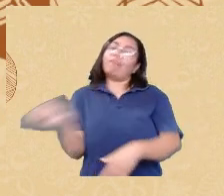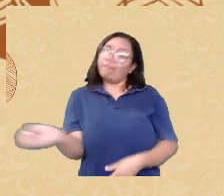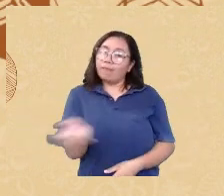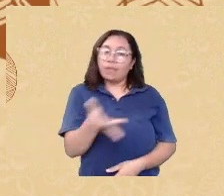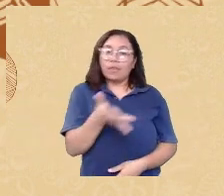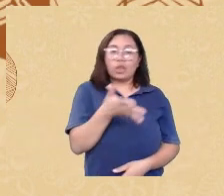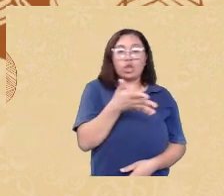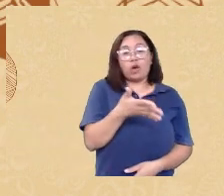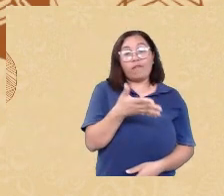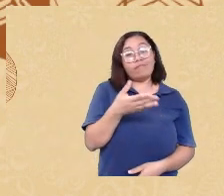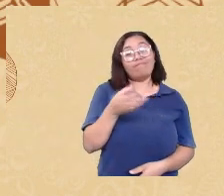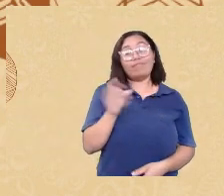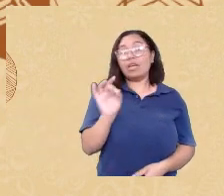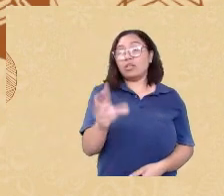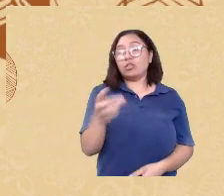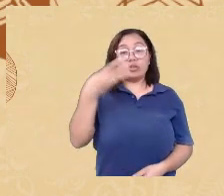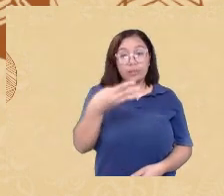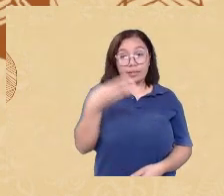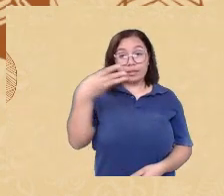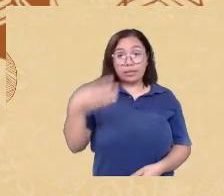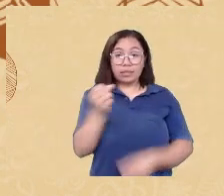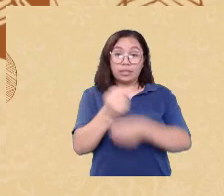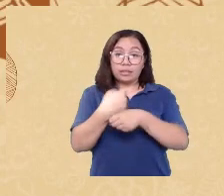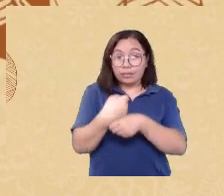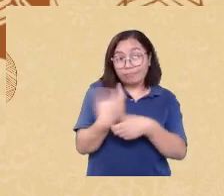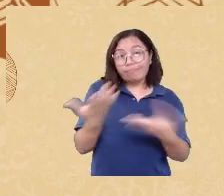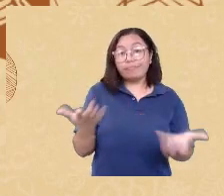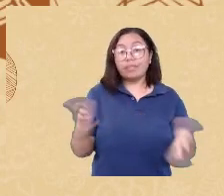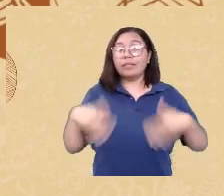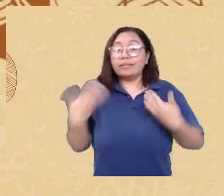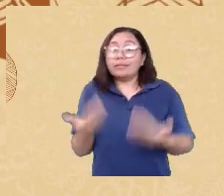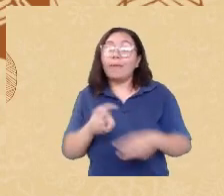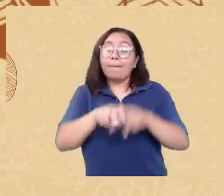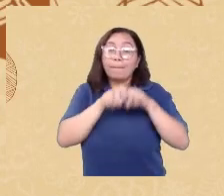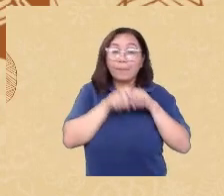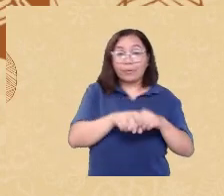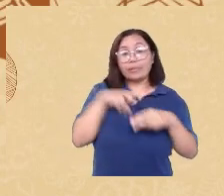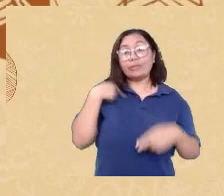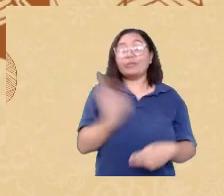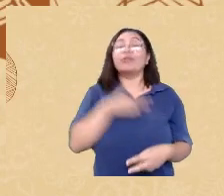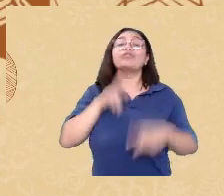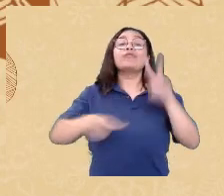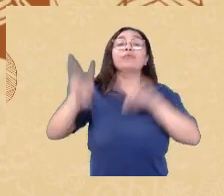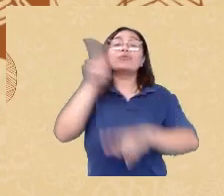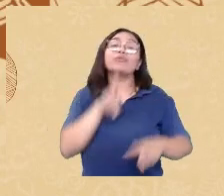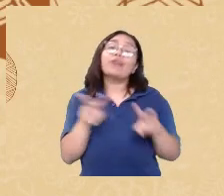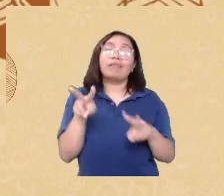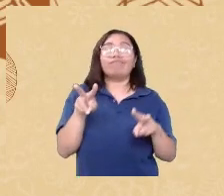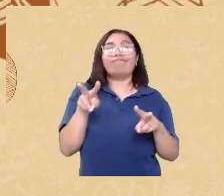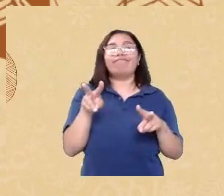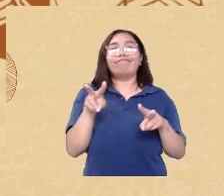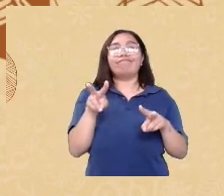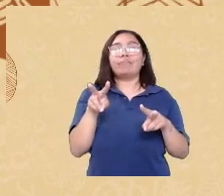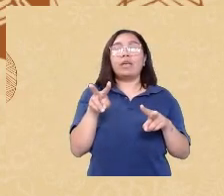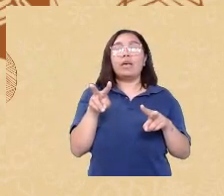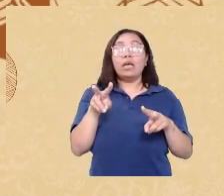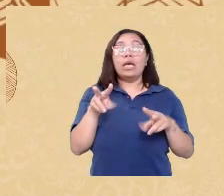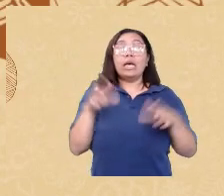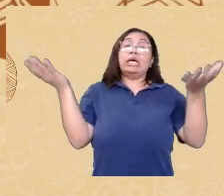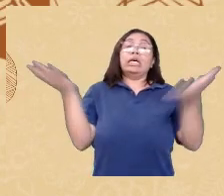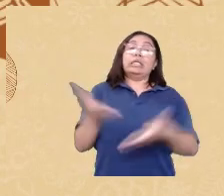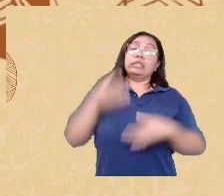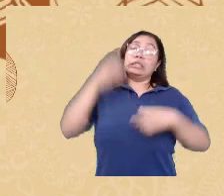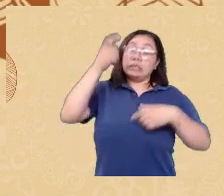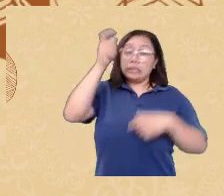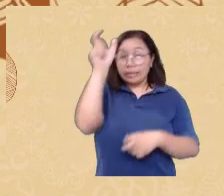anos então assim é por isso que a gente vê esse marco tão claro na sociedade que as pessoas ainda não tem um